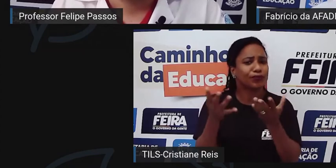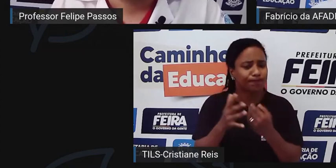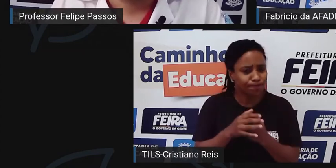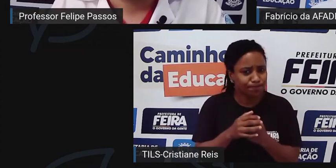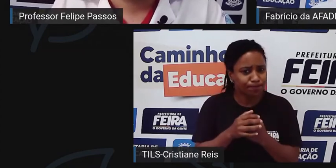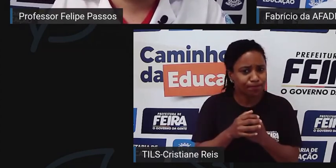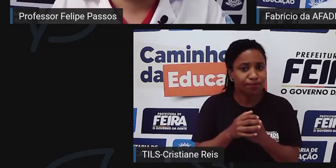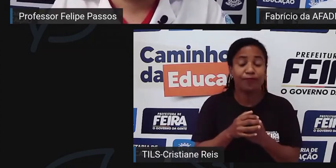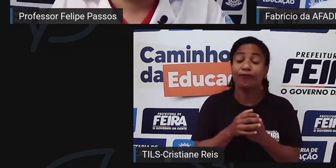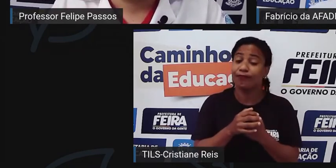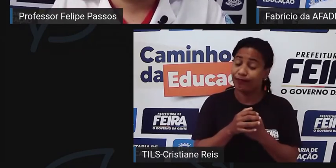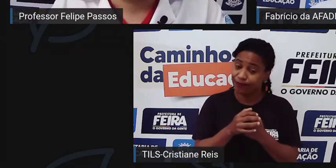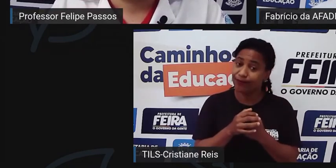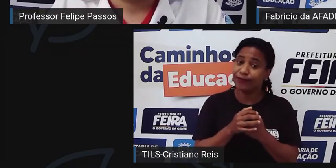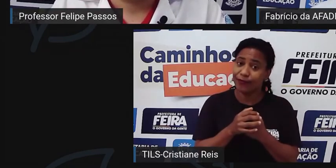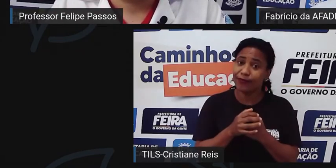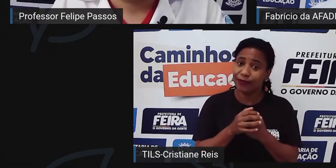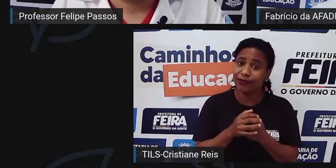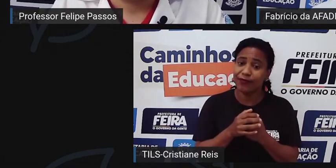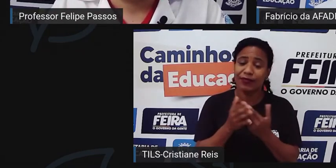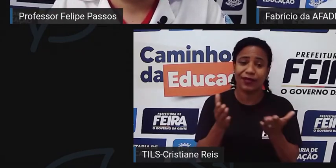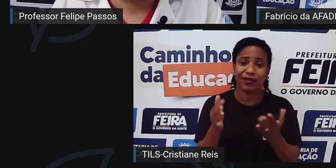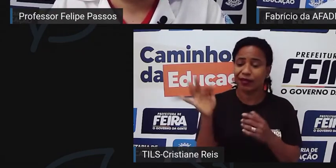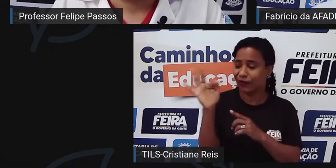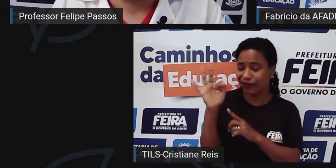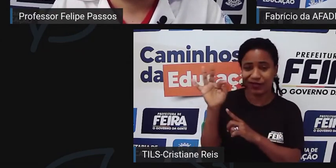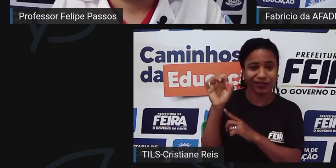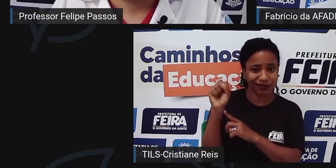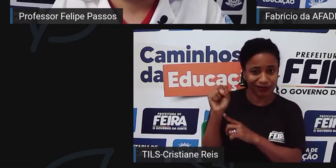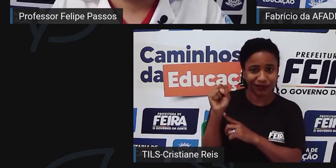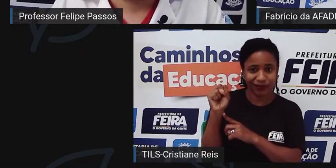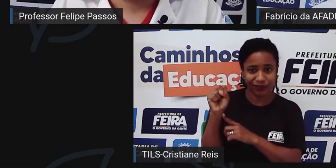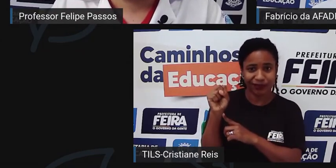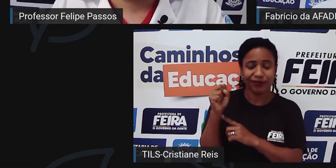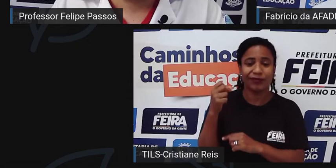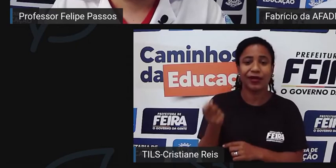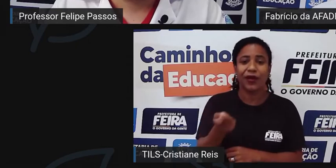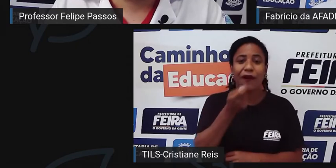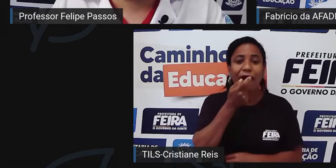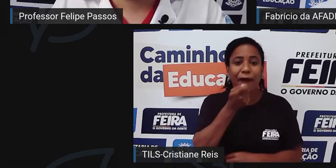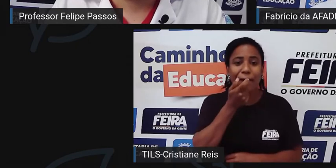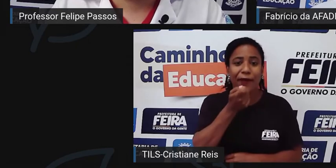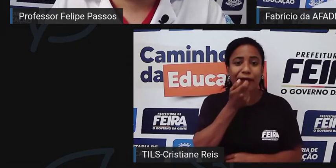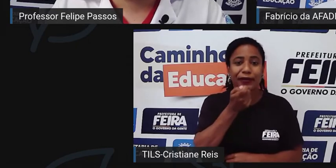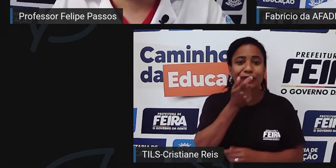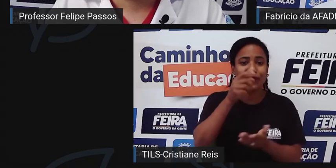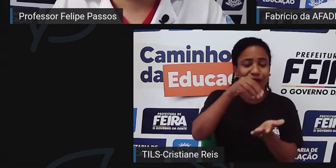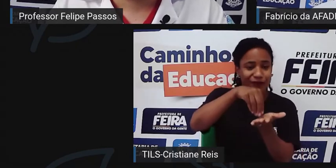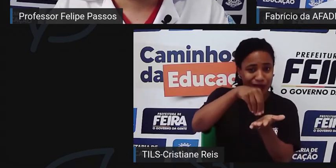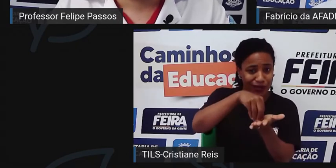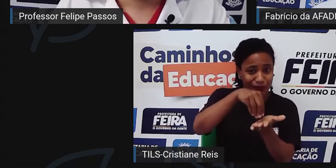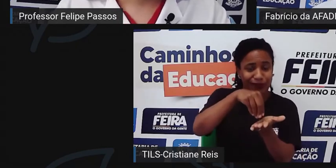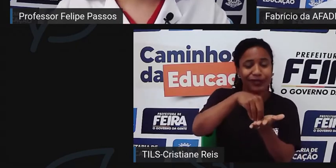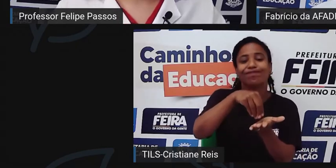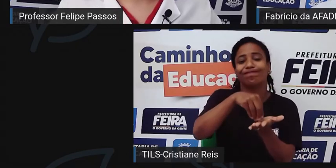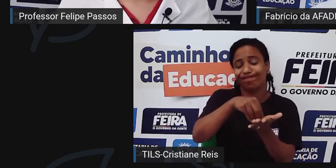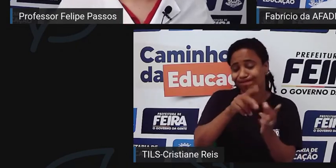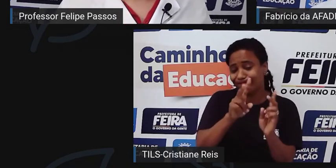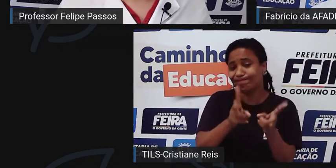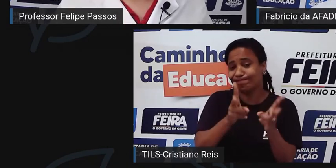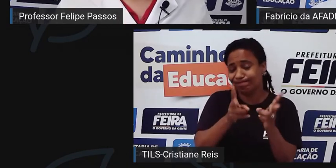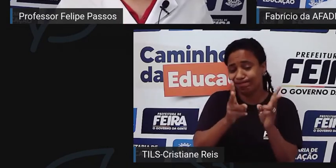Felipe, aqui em Feira de Santana, a situação do medicamento ainda continua da mesma forma.